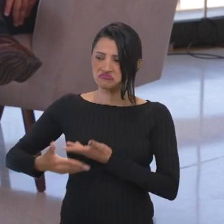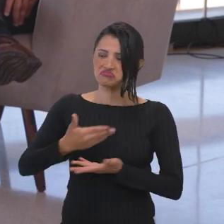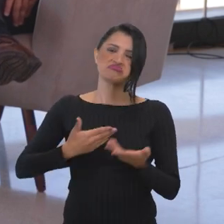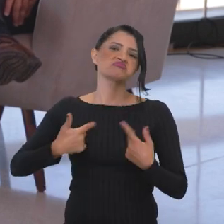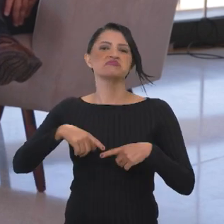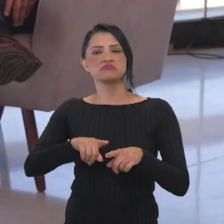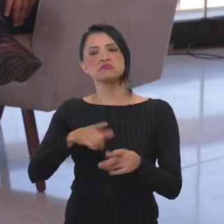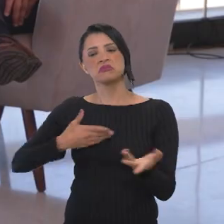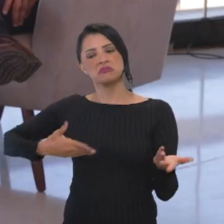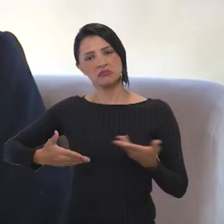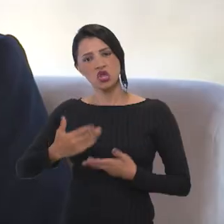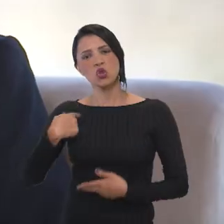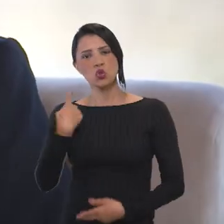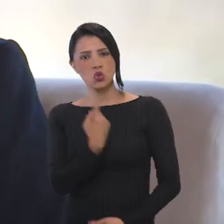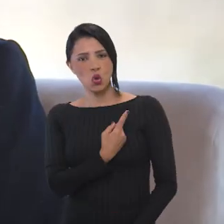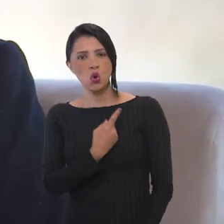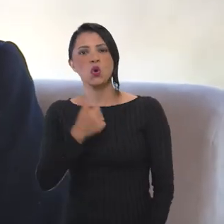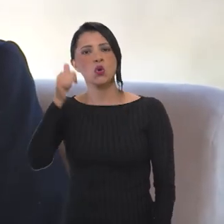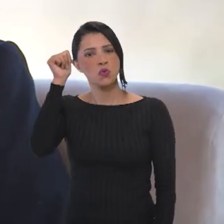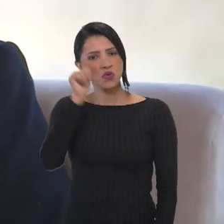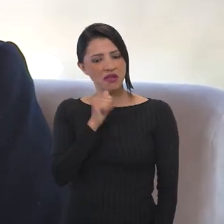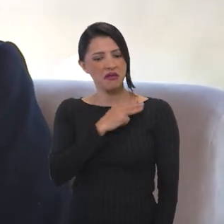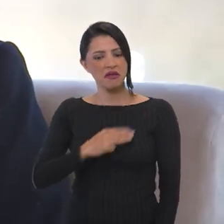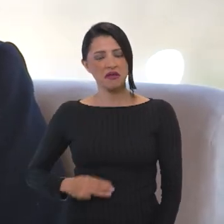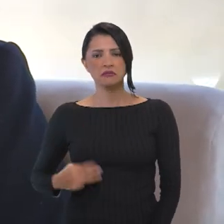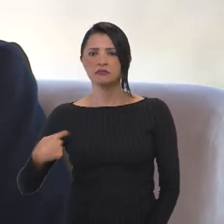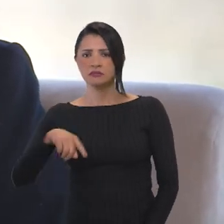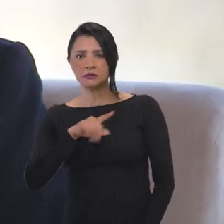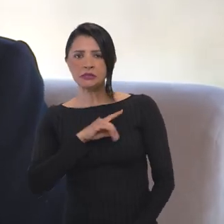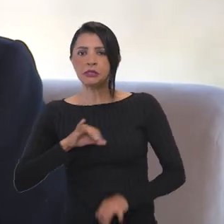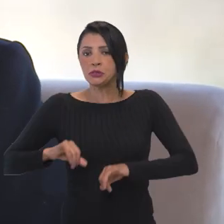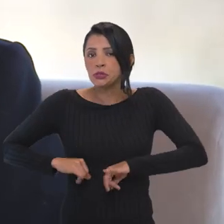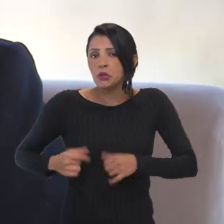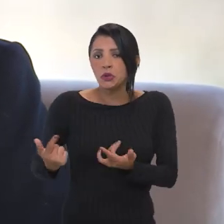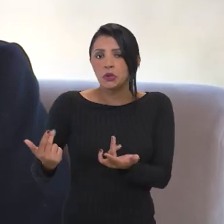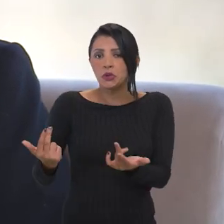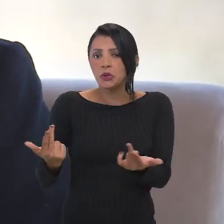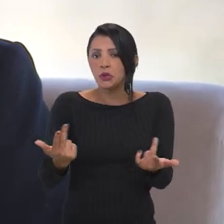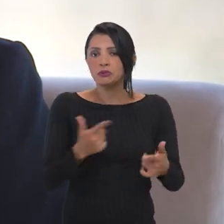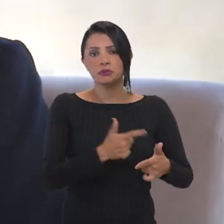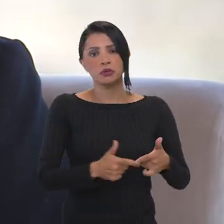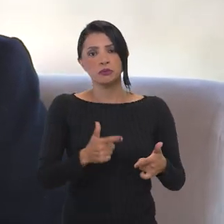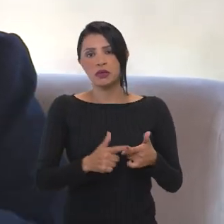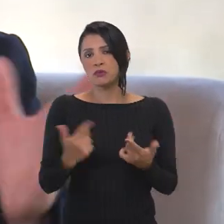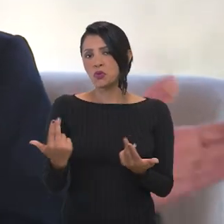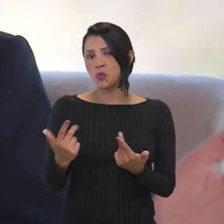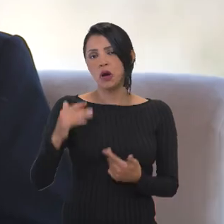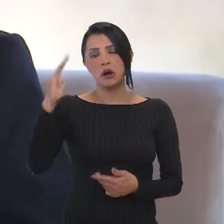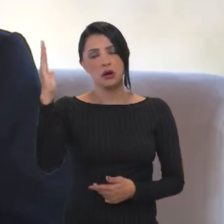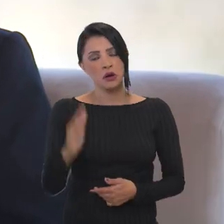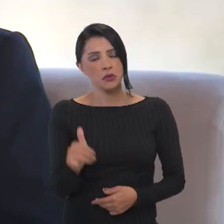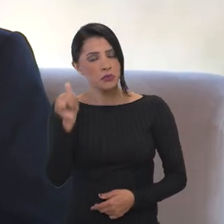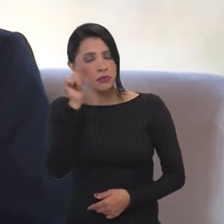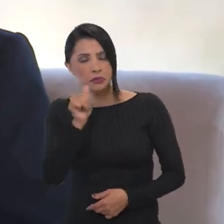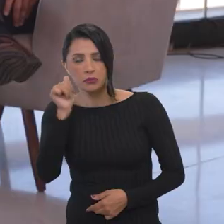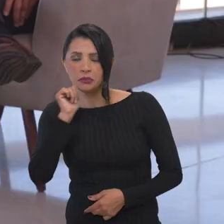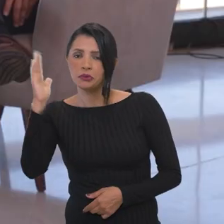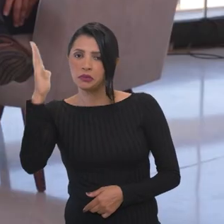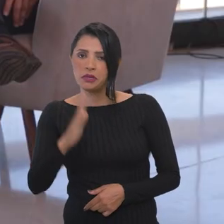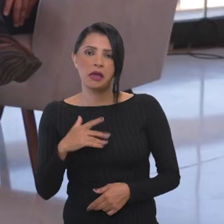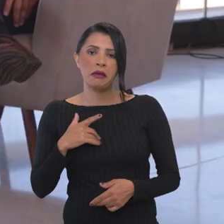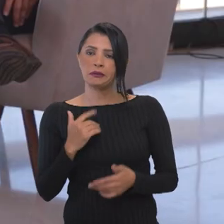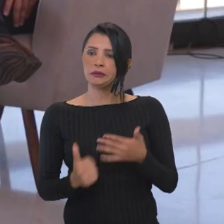sofre dos mesmos problemas que as mulheres brasileiras sofrem quando alcançam qualquer posto mais alto, seja no setor privado,